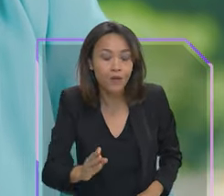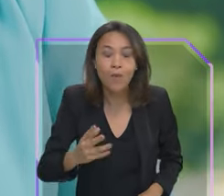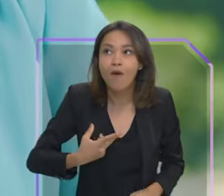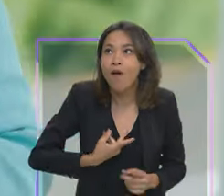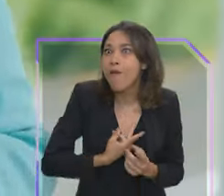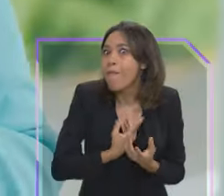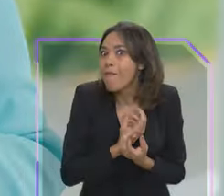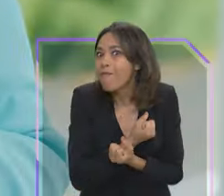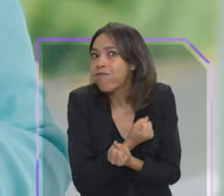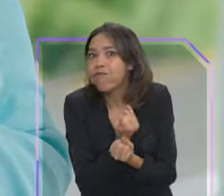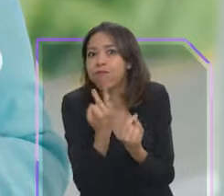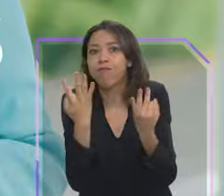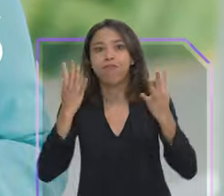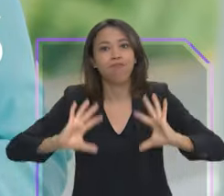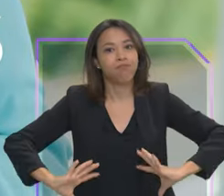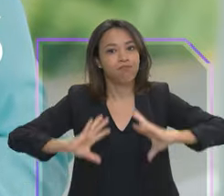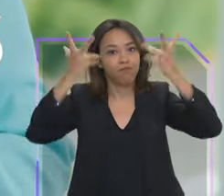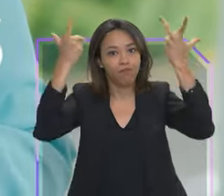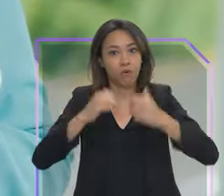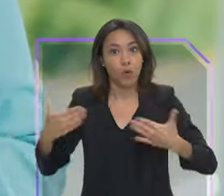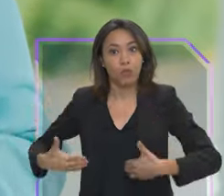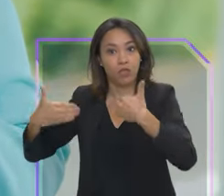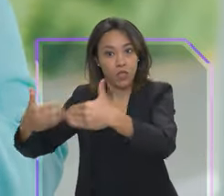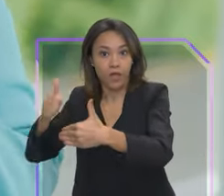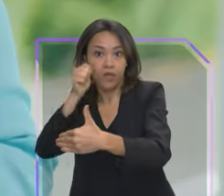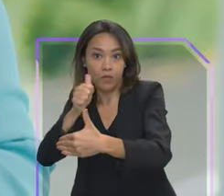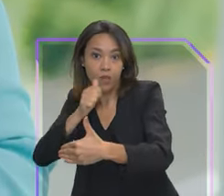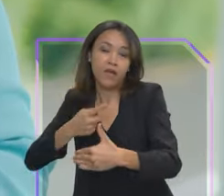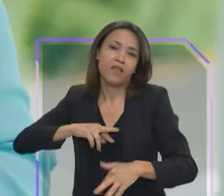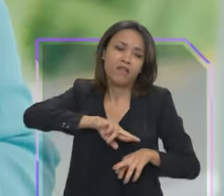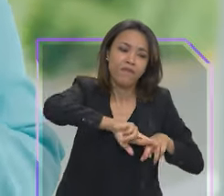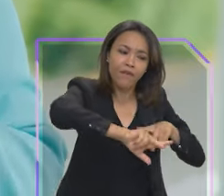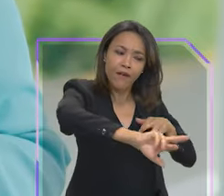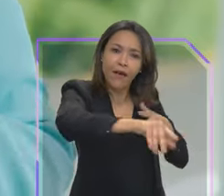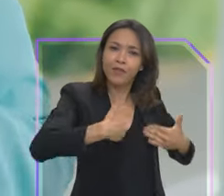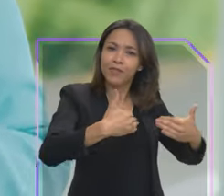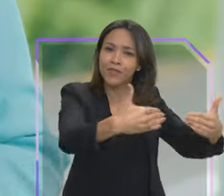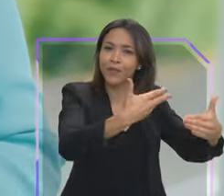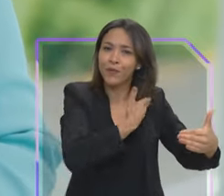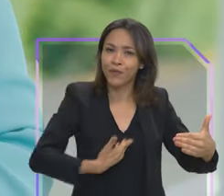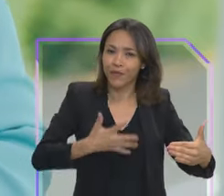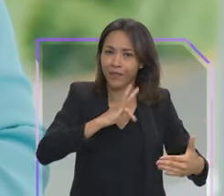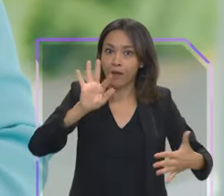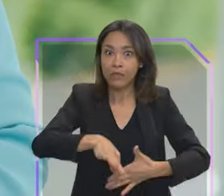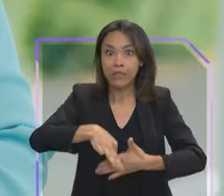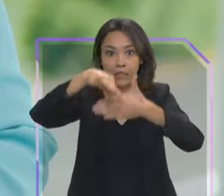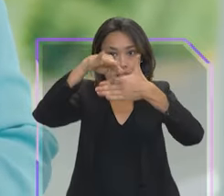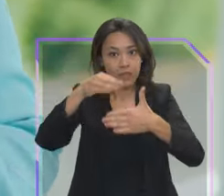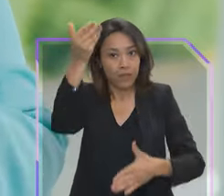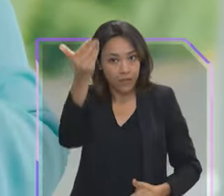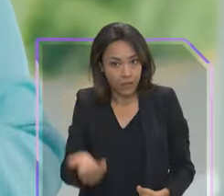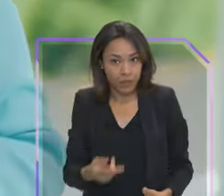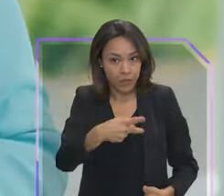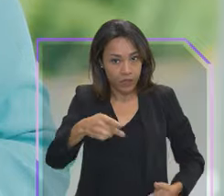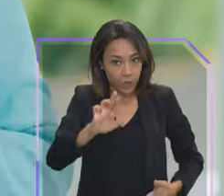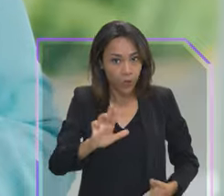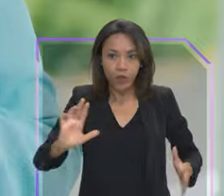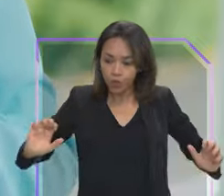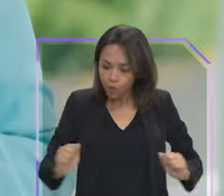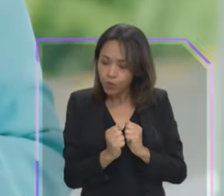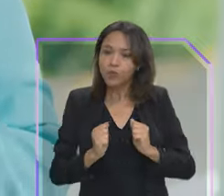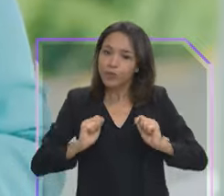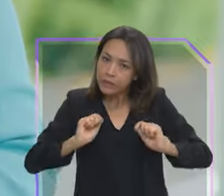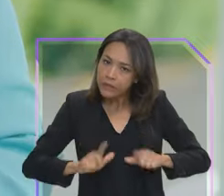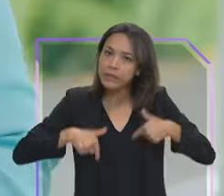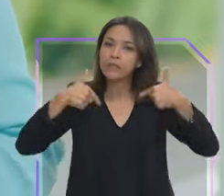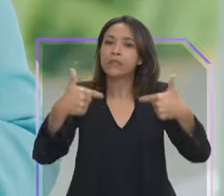comemorar. O Ministério das Mulheres e os demais ministérios do governo federal, liderado pelo presidente Lula, estão trabalhando para que